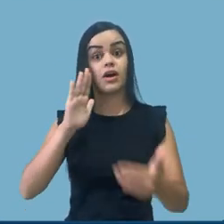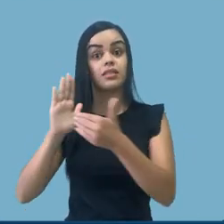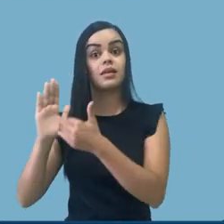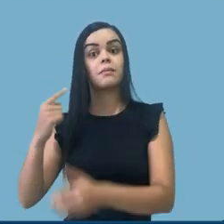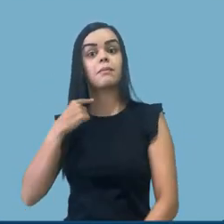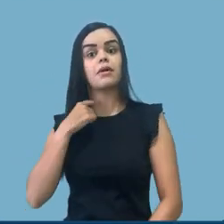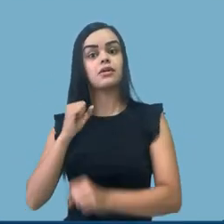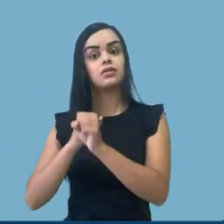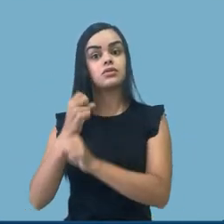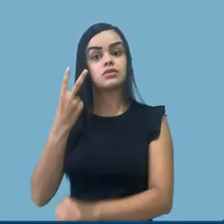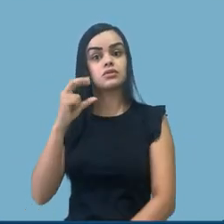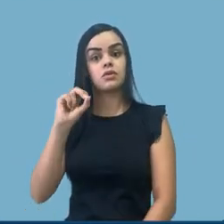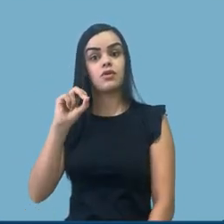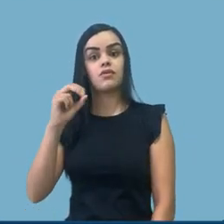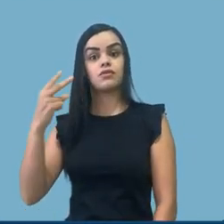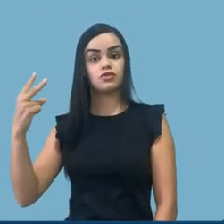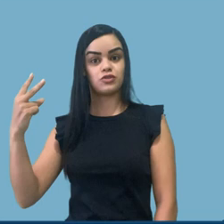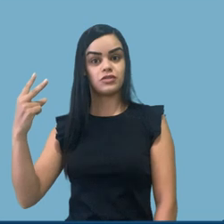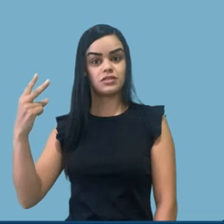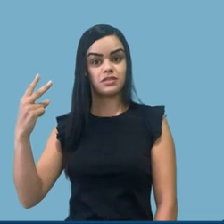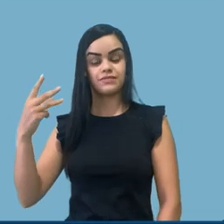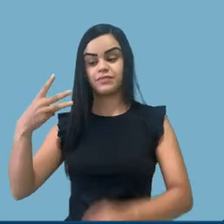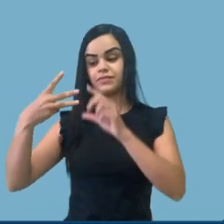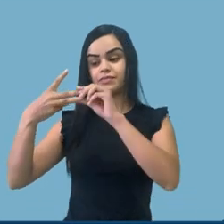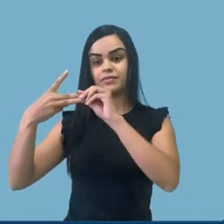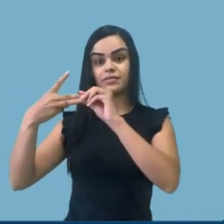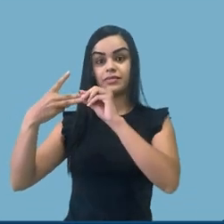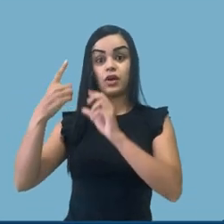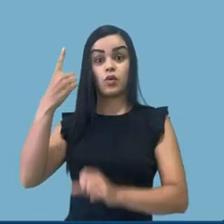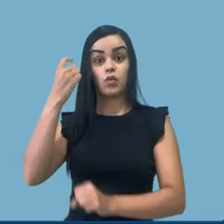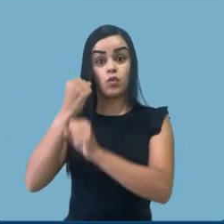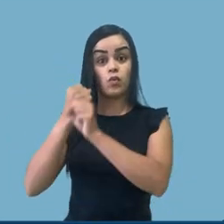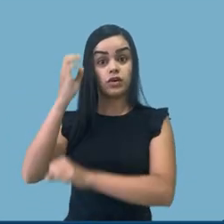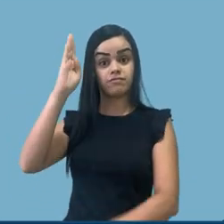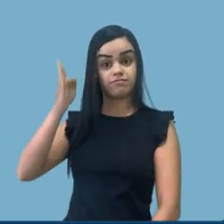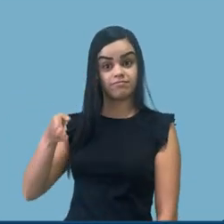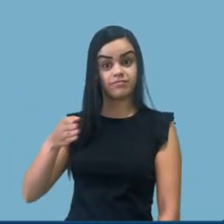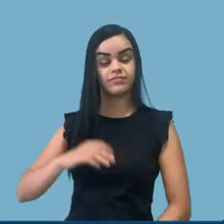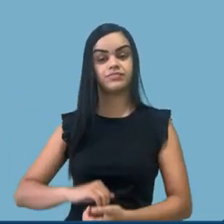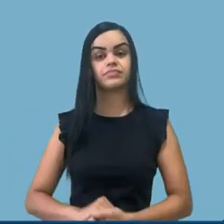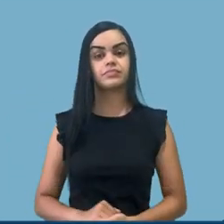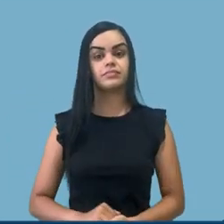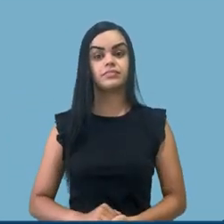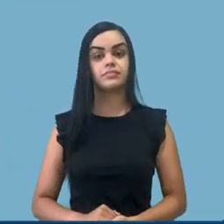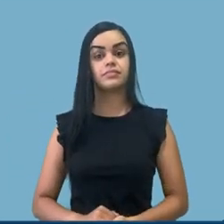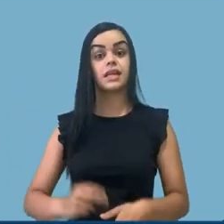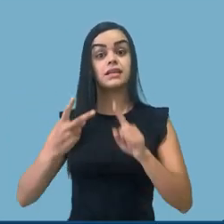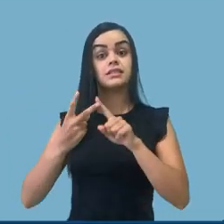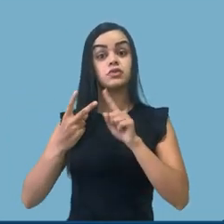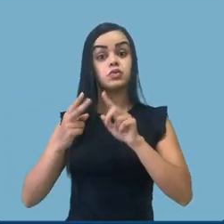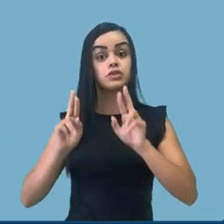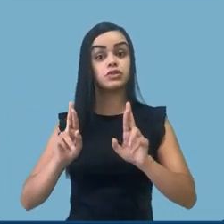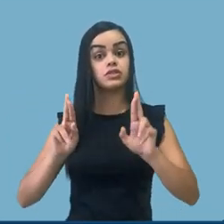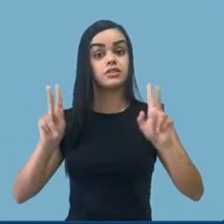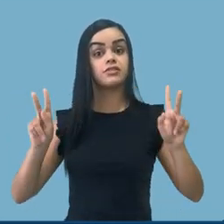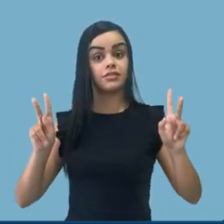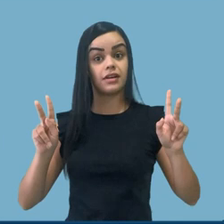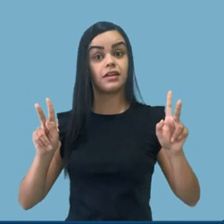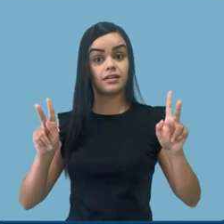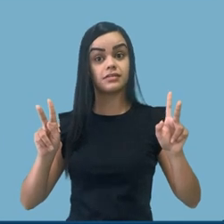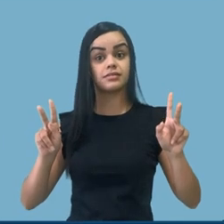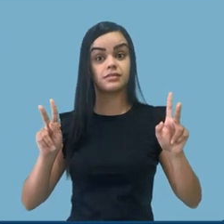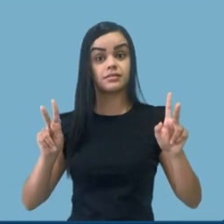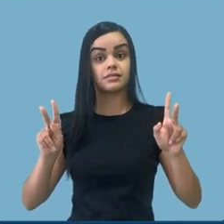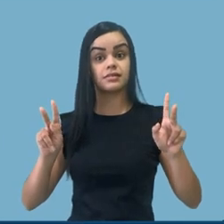2022, compondo esse ciclo anual. Uma segunda diferença da proposta alternativa, em relação à